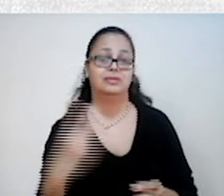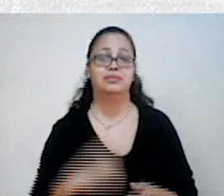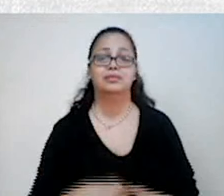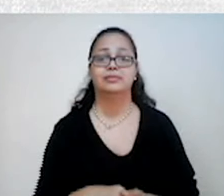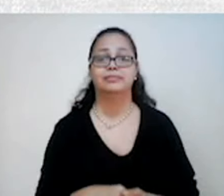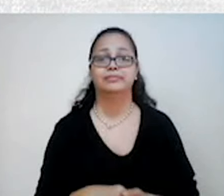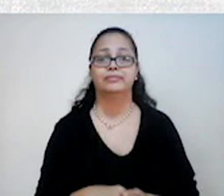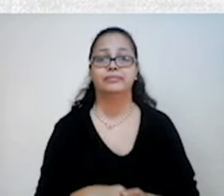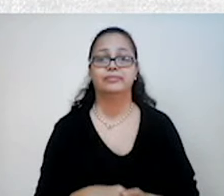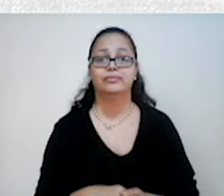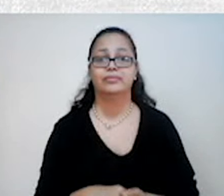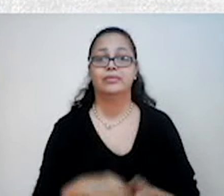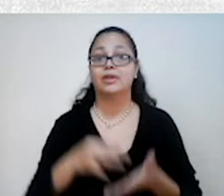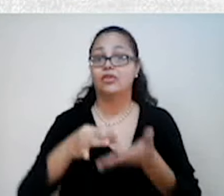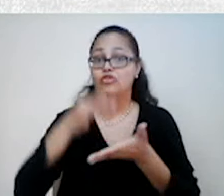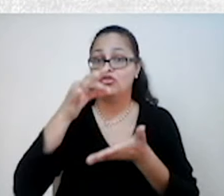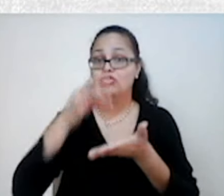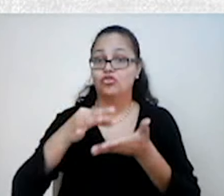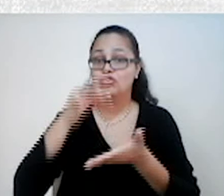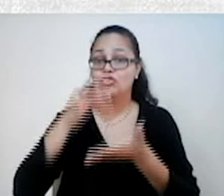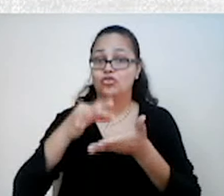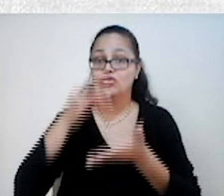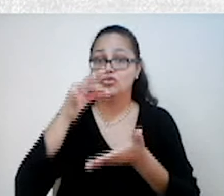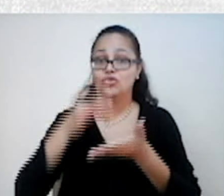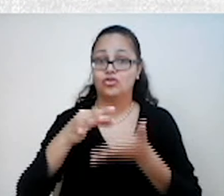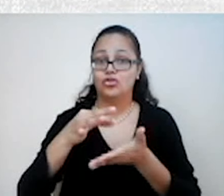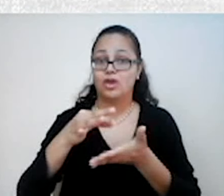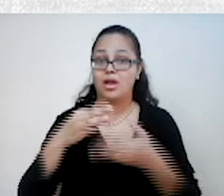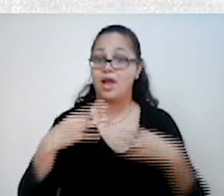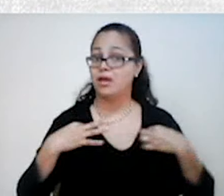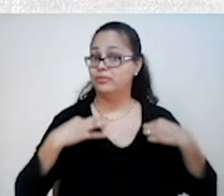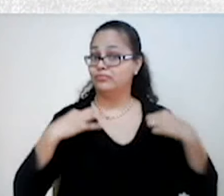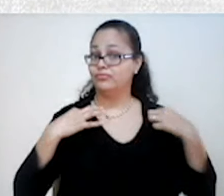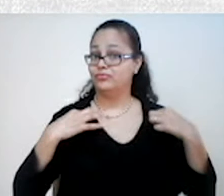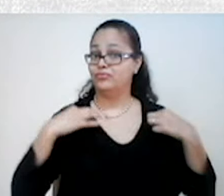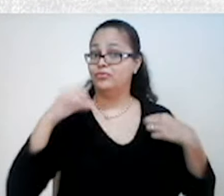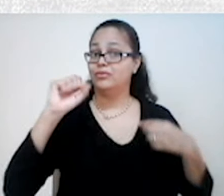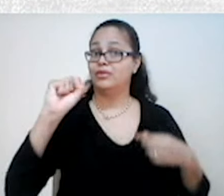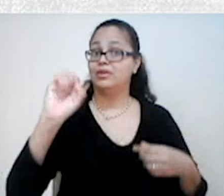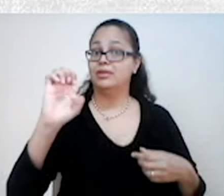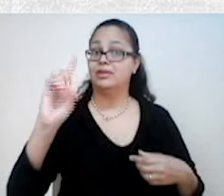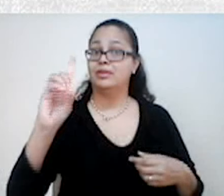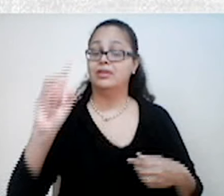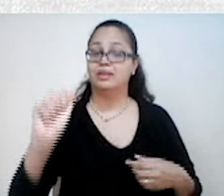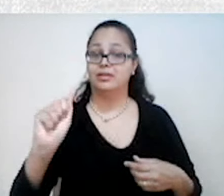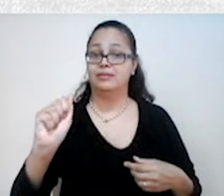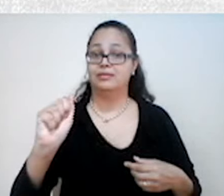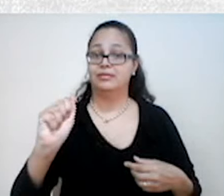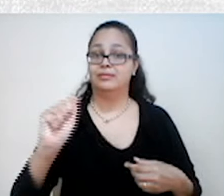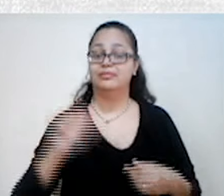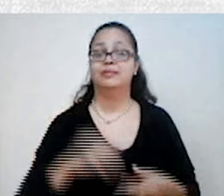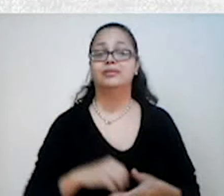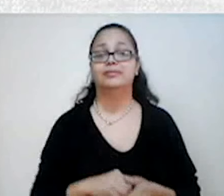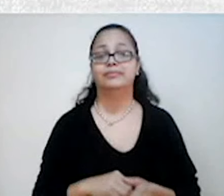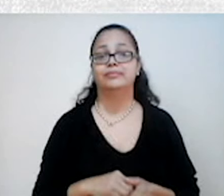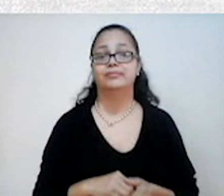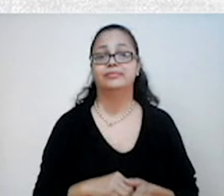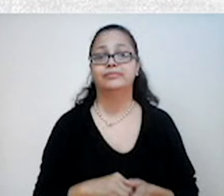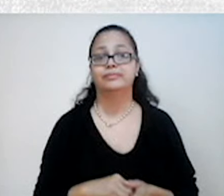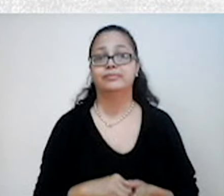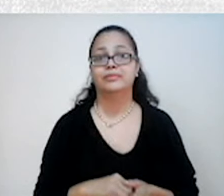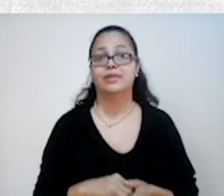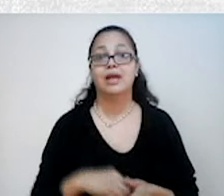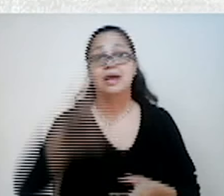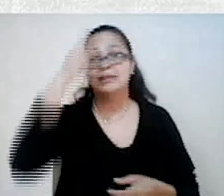Chá, porcelanas, seda, encantavam quem tomava contato com os produtos chineses. O pessoal